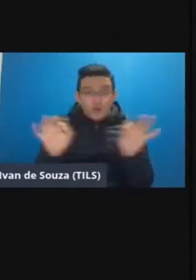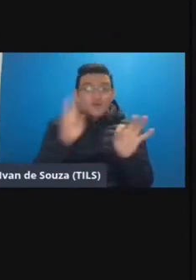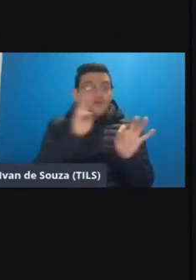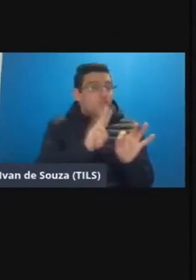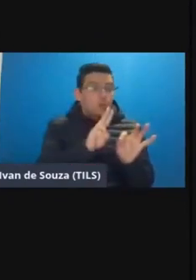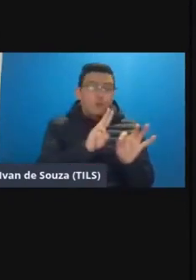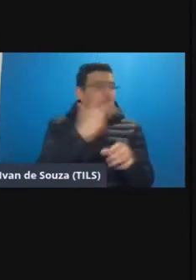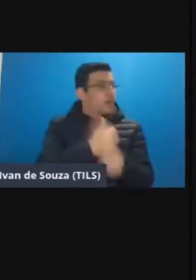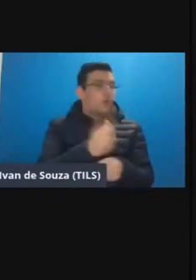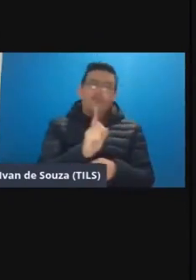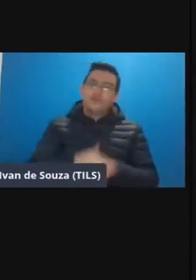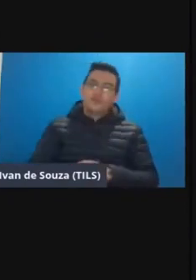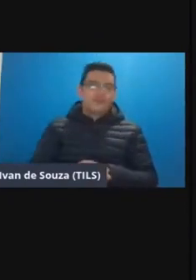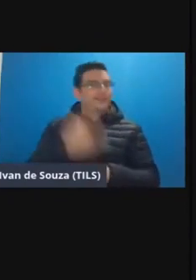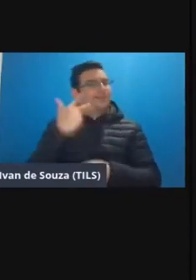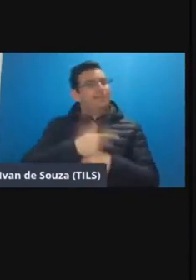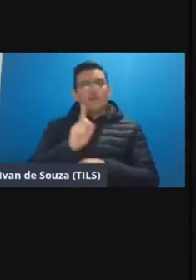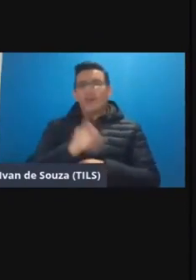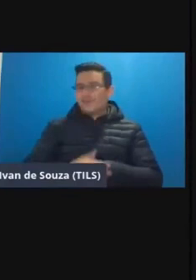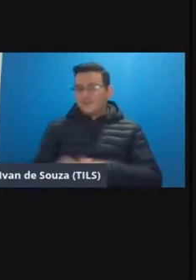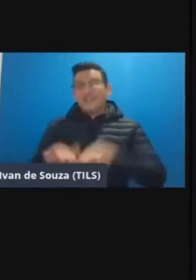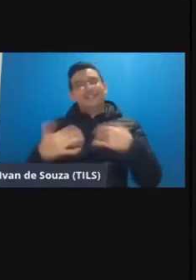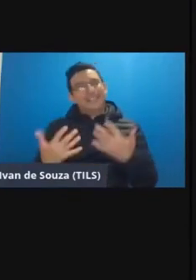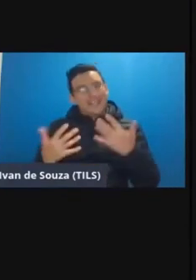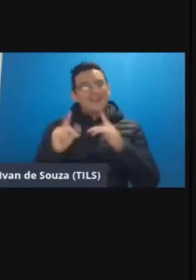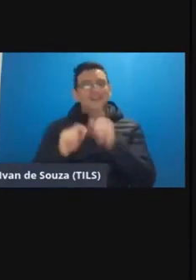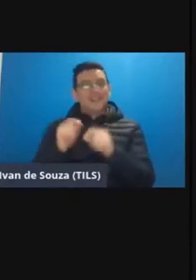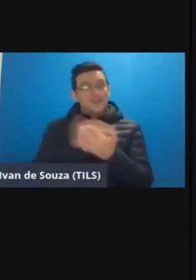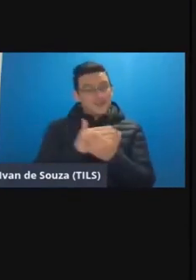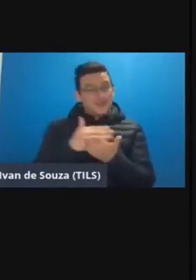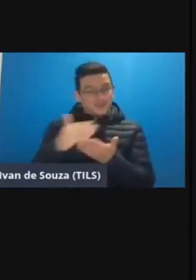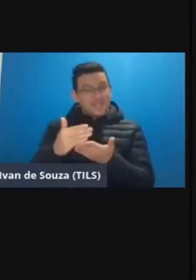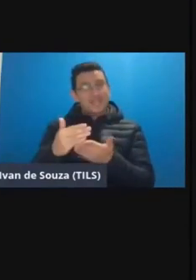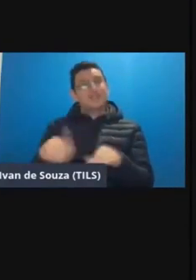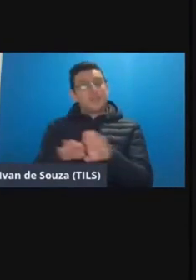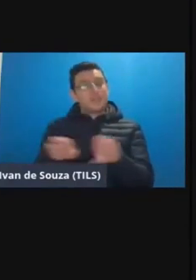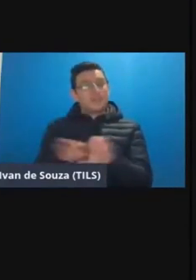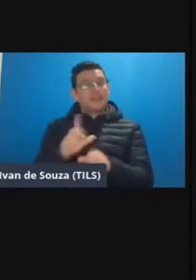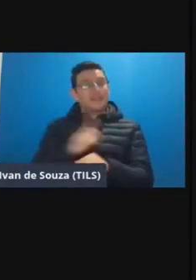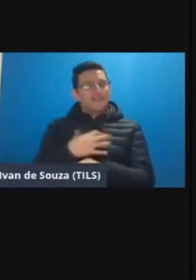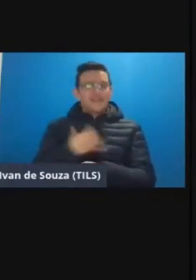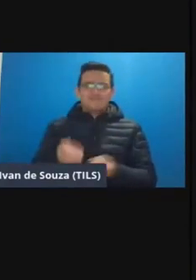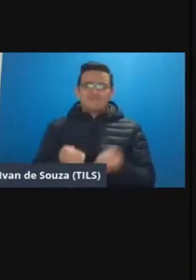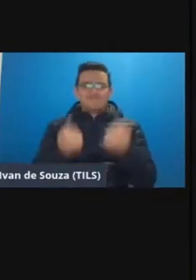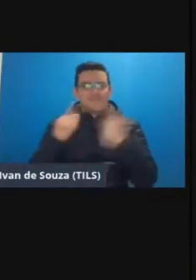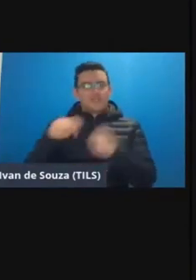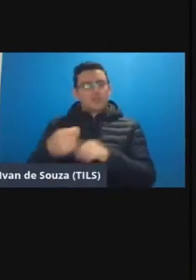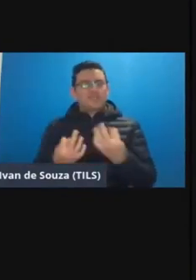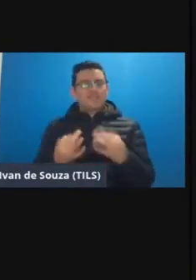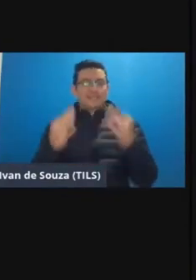olhou não gravou então no início a gente também teve uma estranheza com relação às